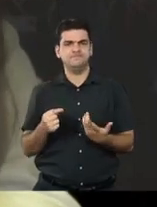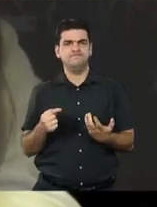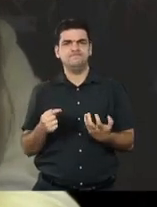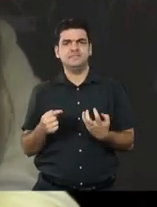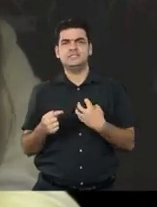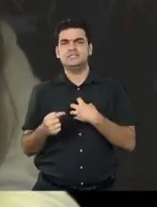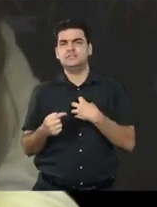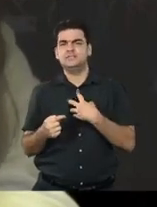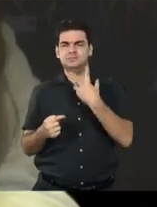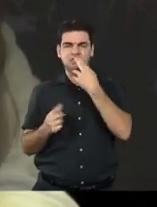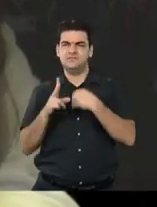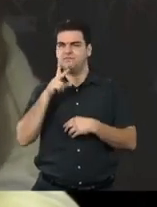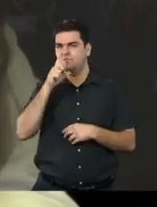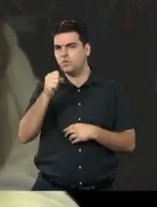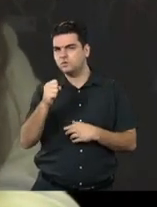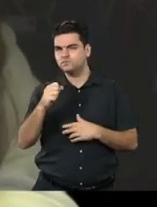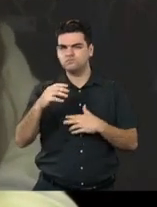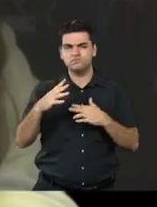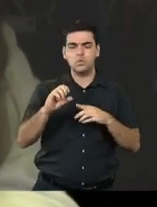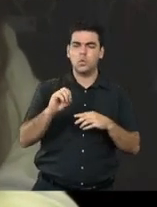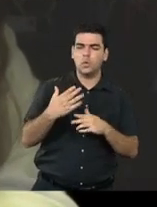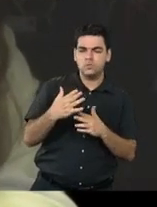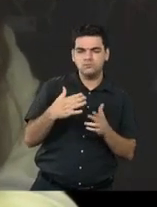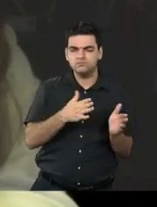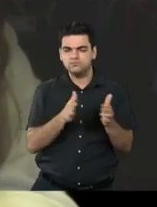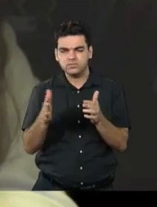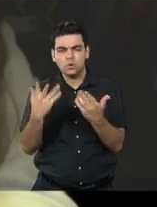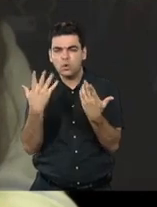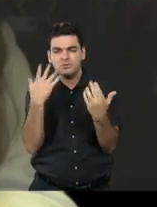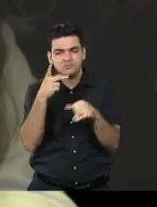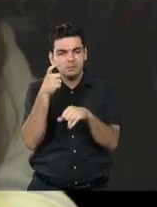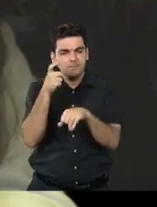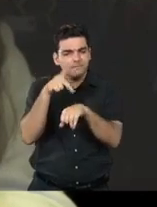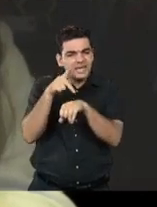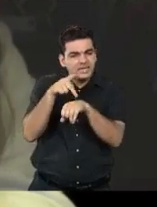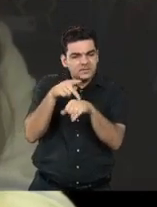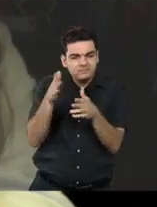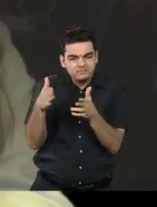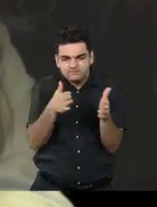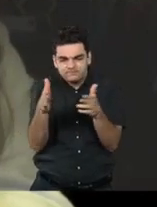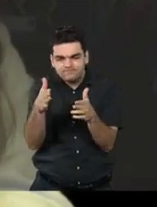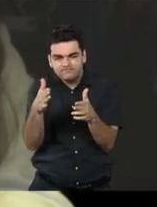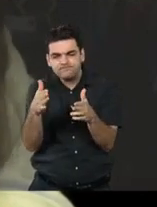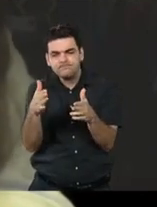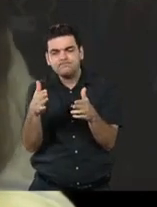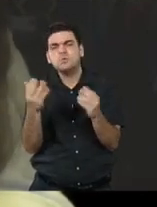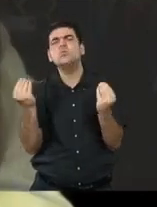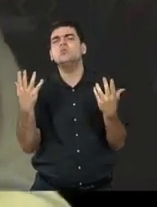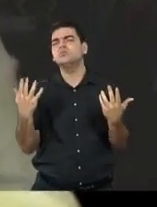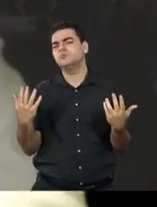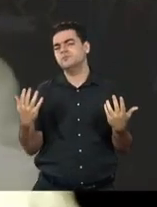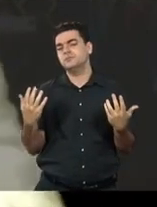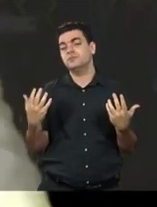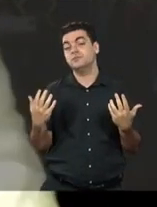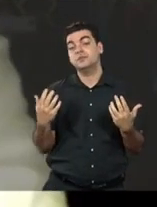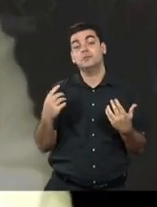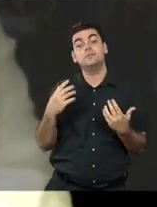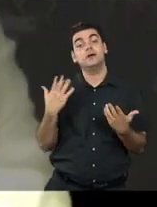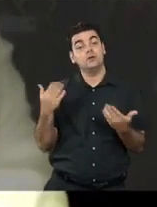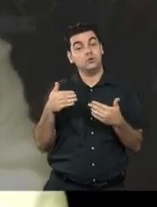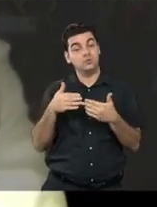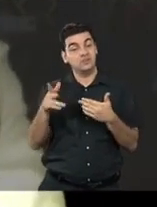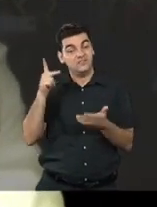reproduzir as forças ou alguns caminhos das pedras para que isso possa ser reproduzido, né? Até antes da gente começar